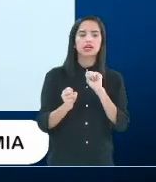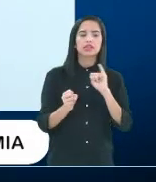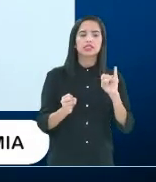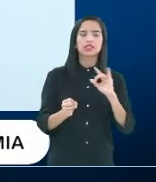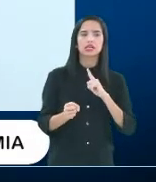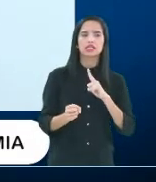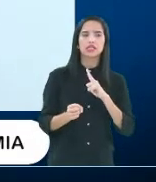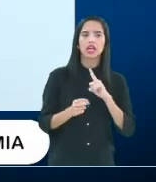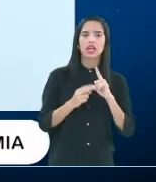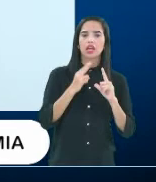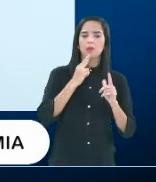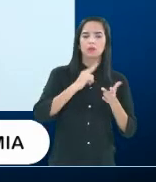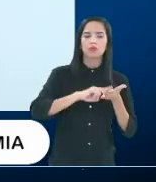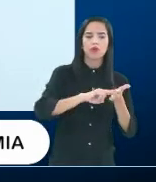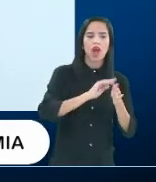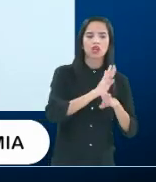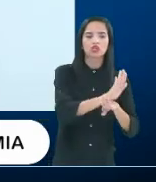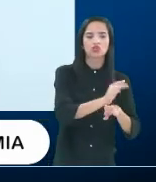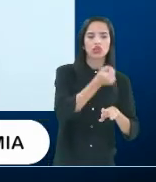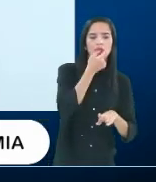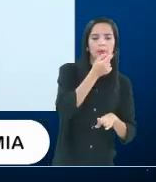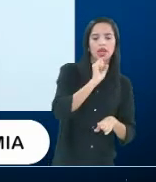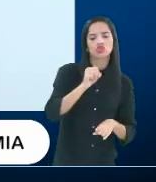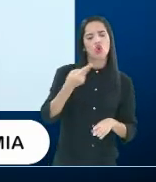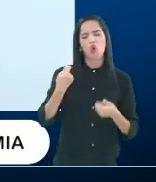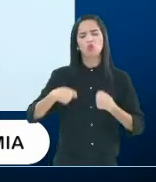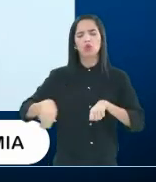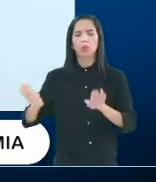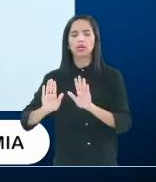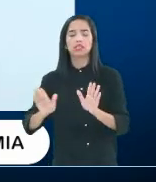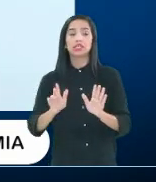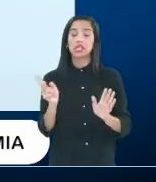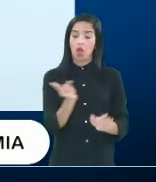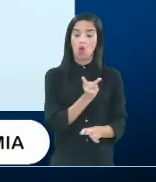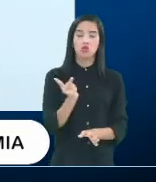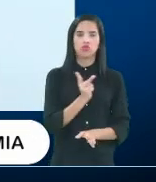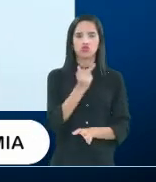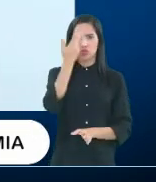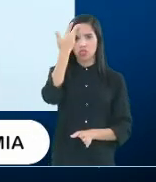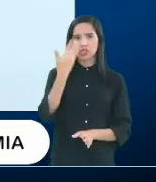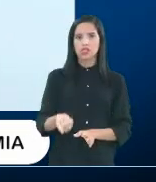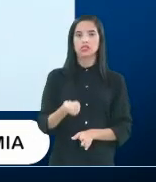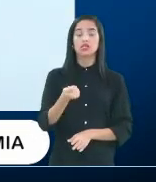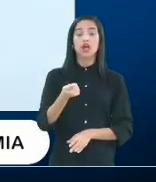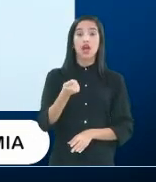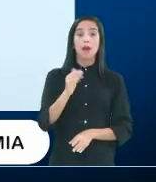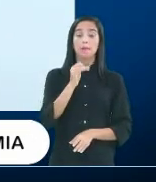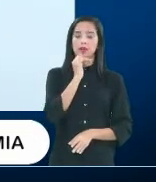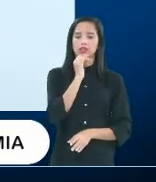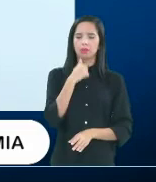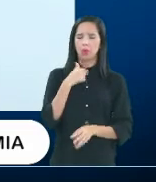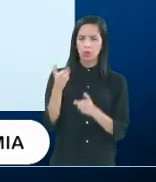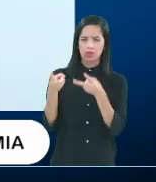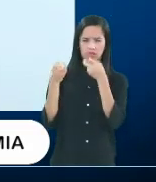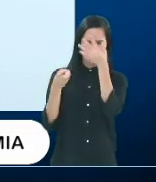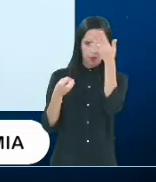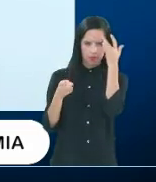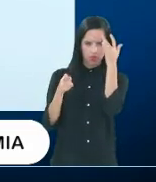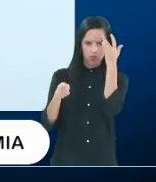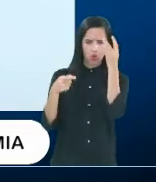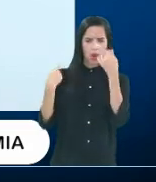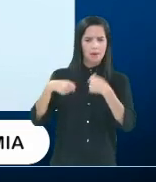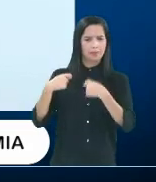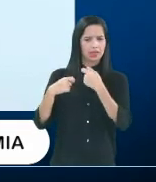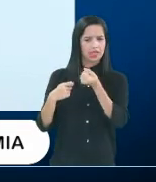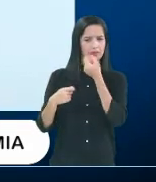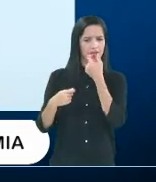encaminhamento, como eu falei anteriormente, então, quando eu percebo que uma pessoa que chega até mim, ela também necessita de